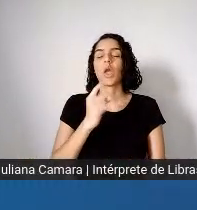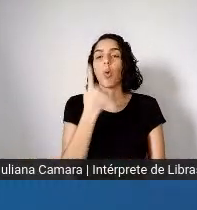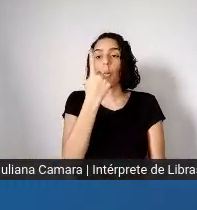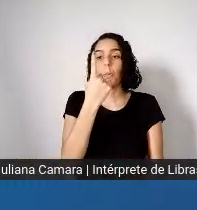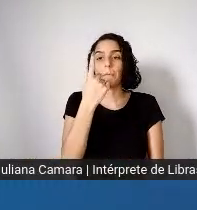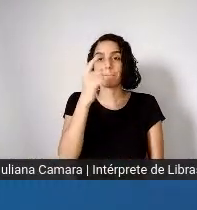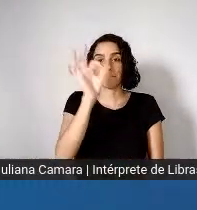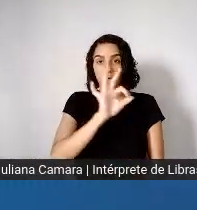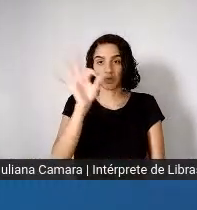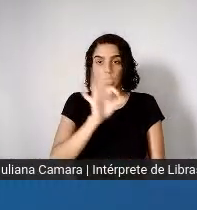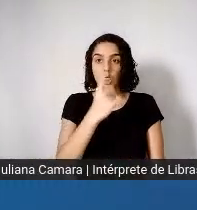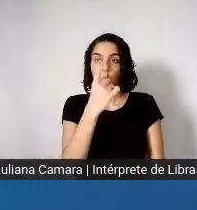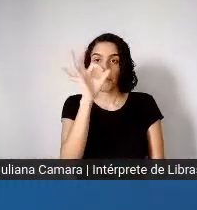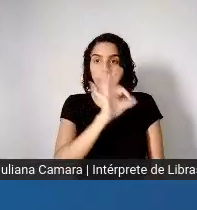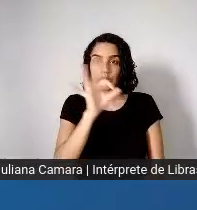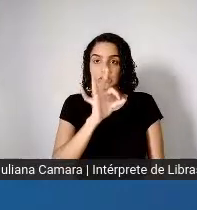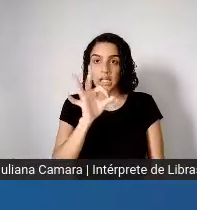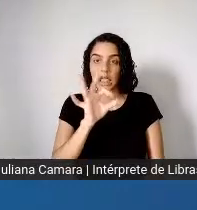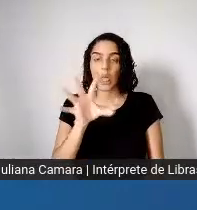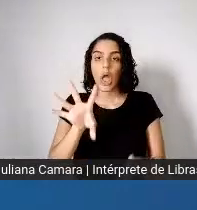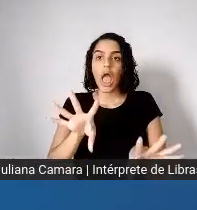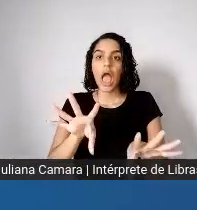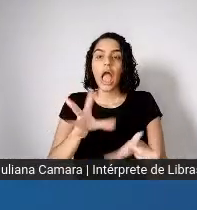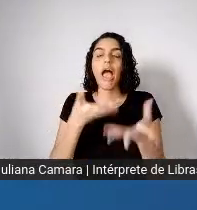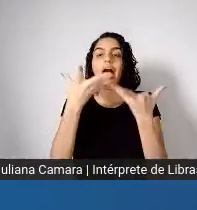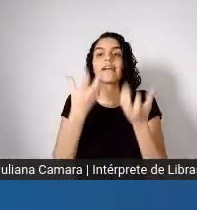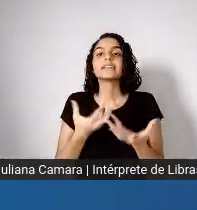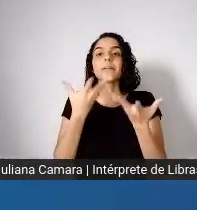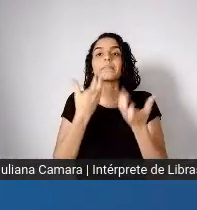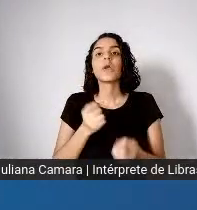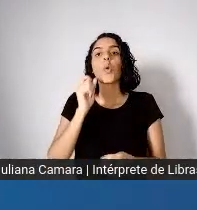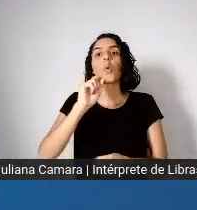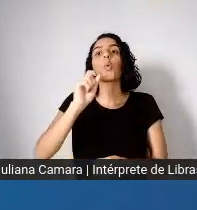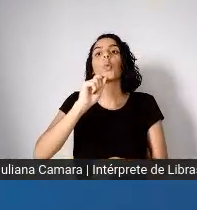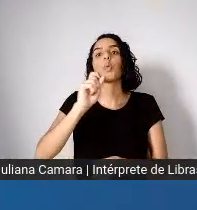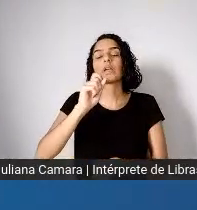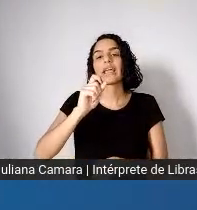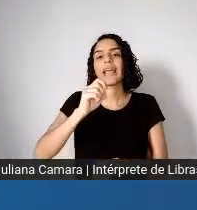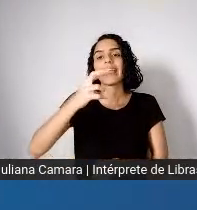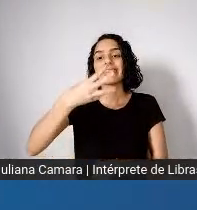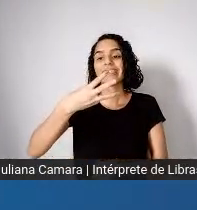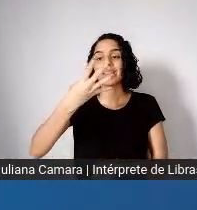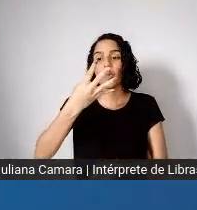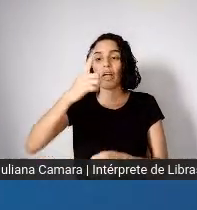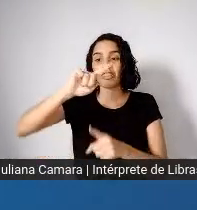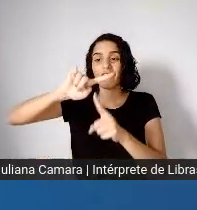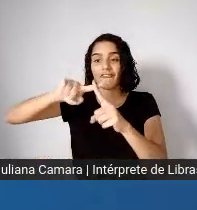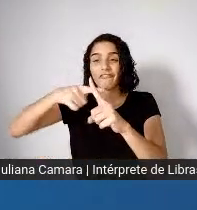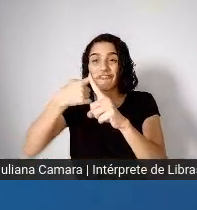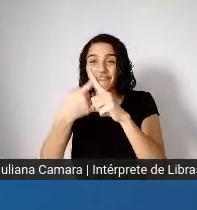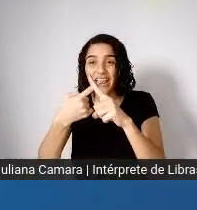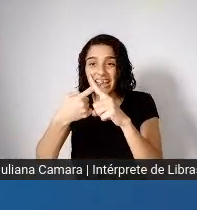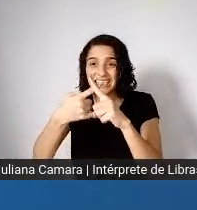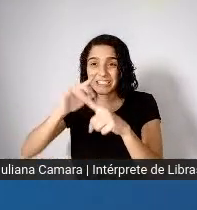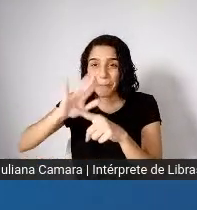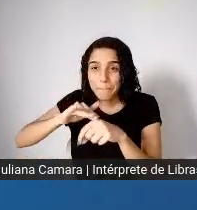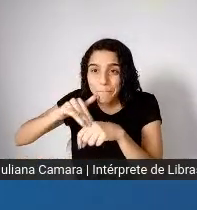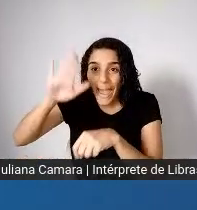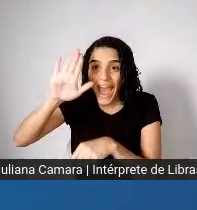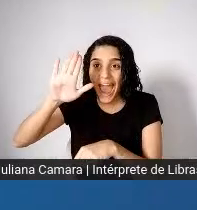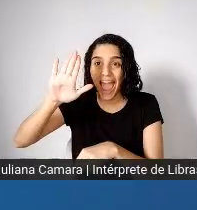ganhava o equivalente a 34 vezes o obtido pela metade mais pobre. Ou seja, enquanto os 50%